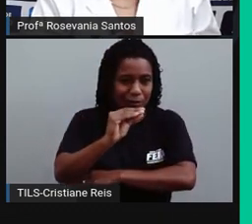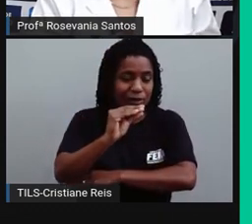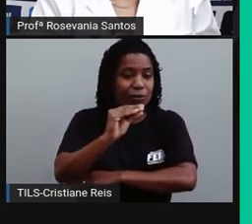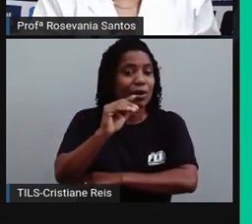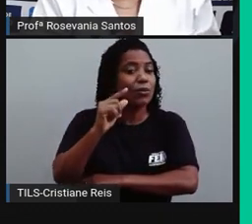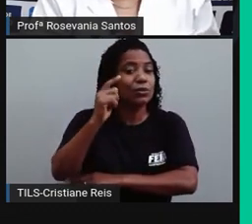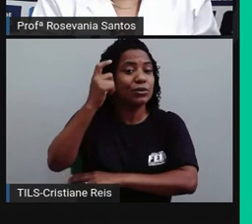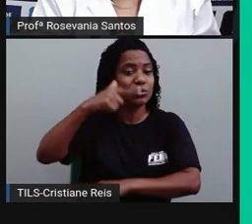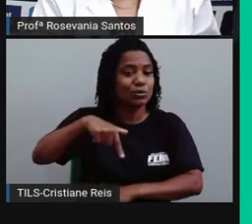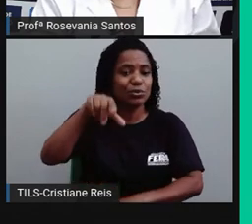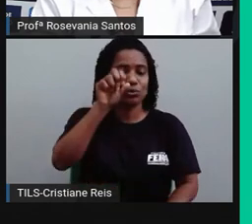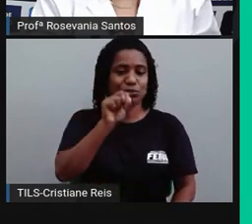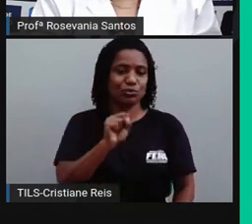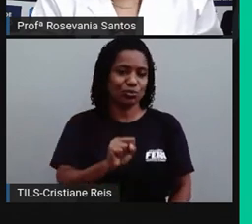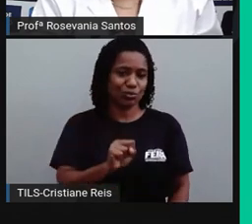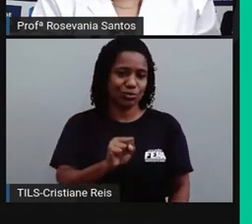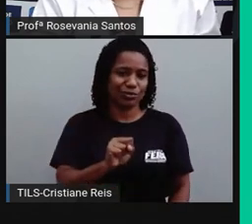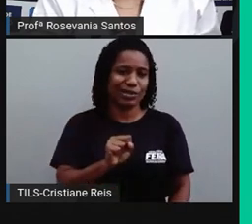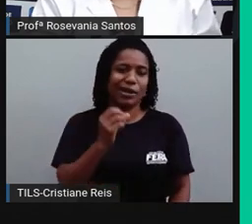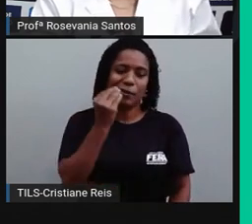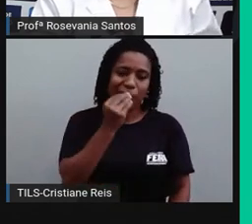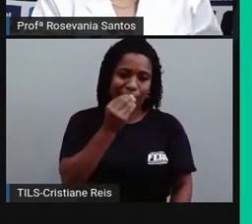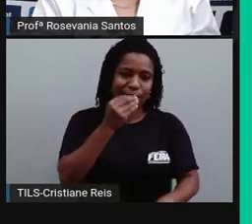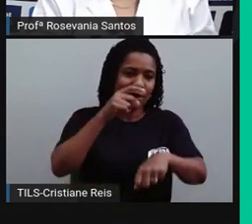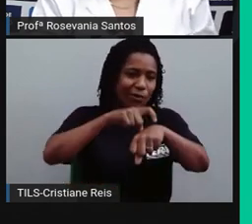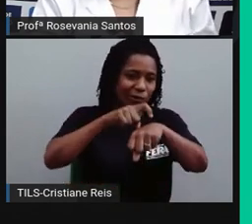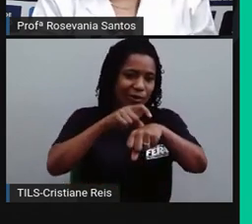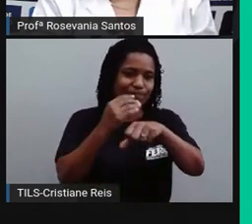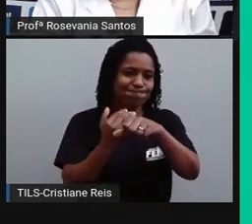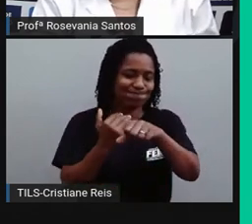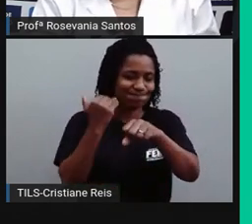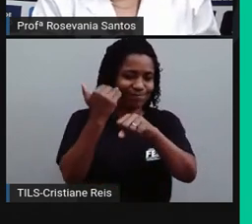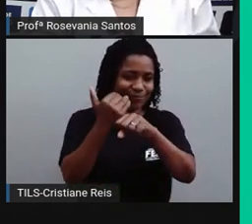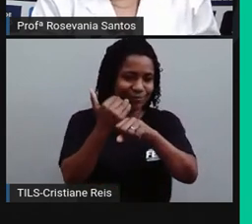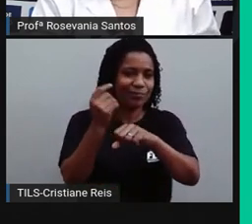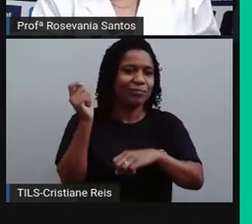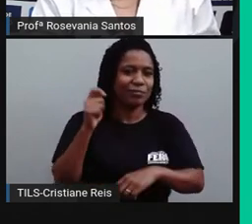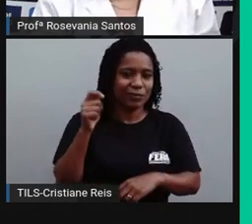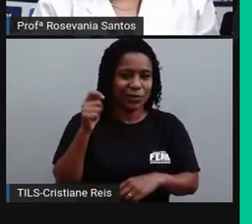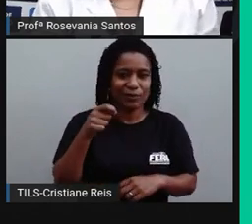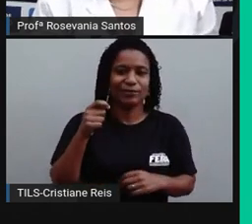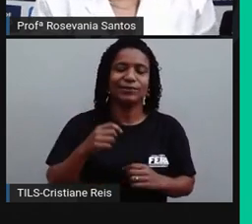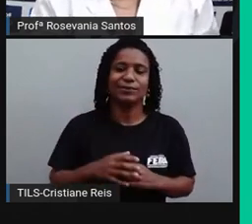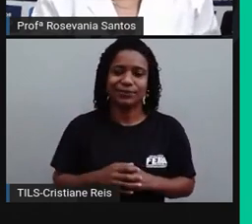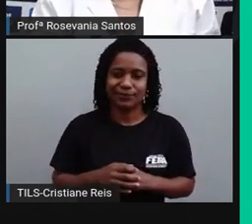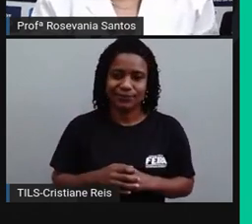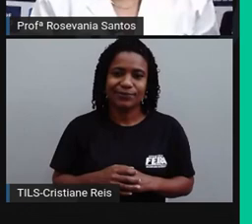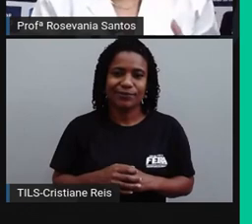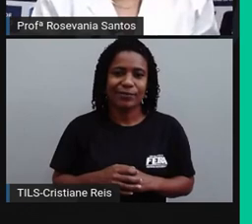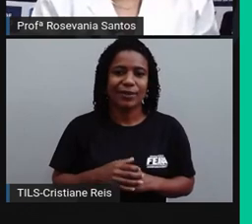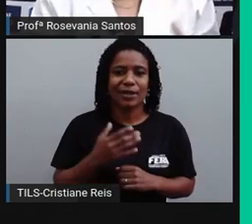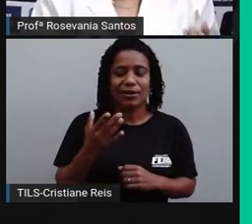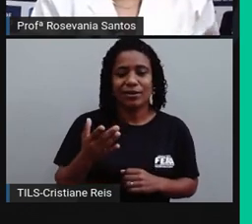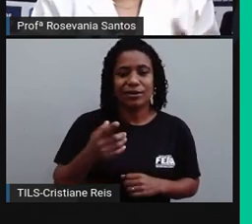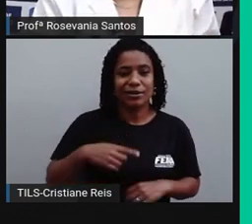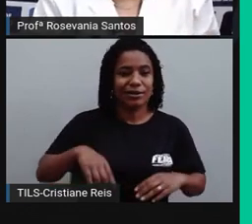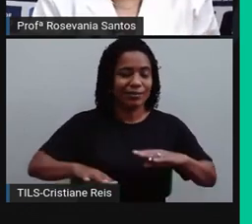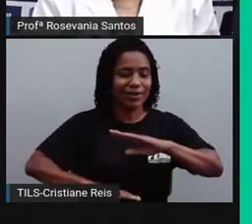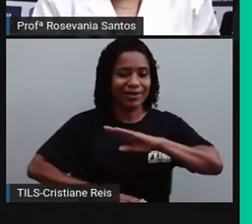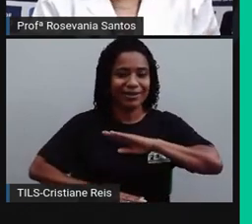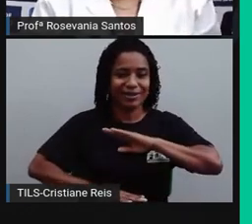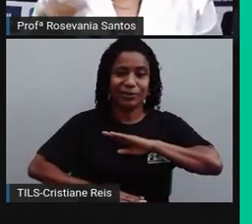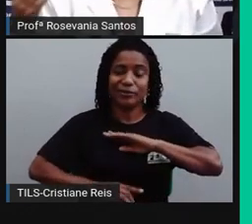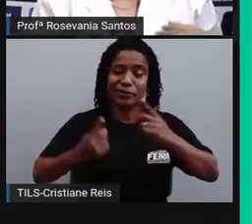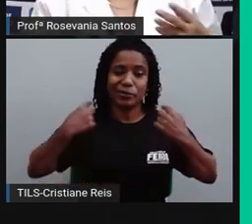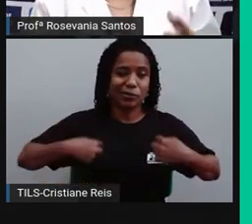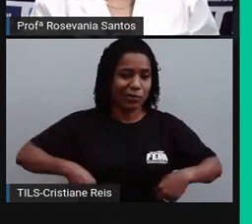de maior iluminaçãozinha. No caso, a gente é iluminado já o tempo todo. E, claro, o nosso relógio biológico sofre um